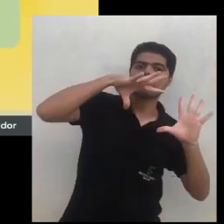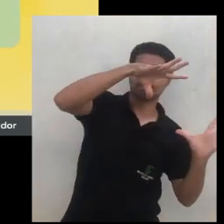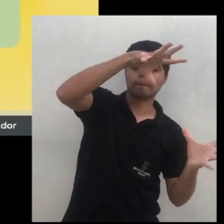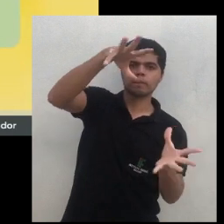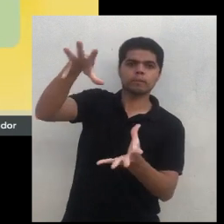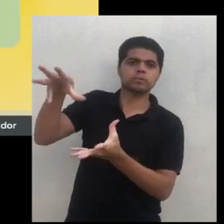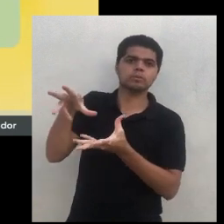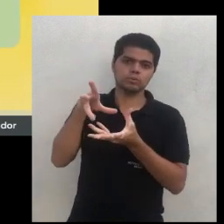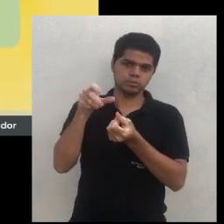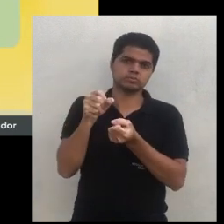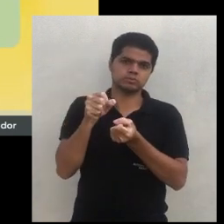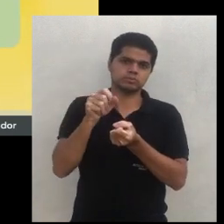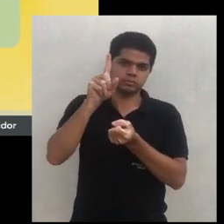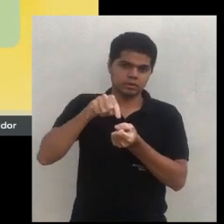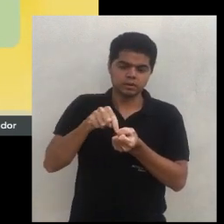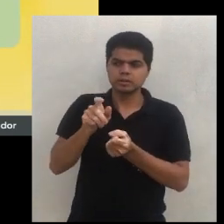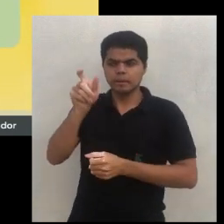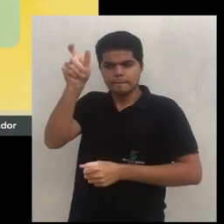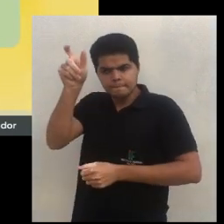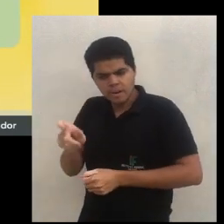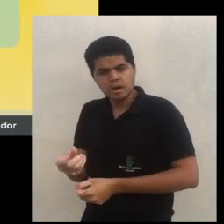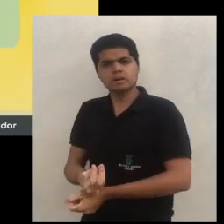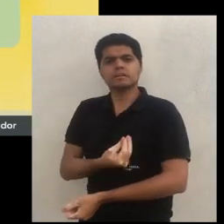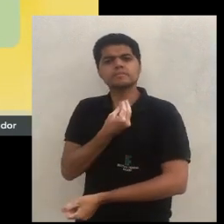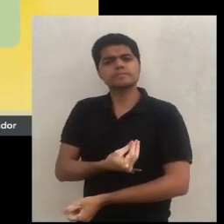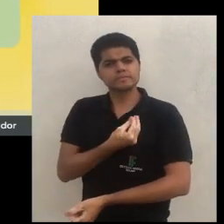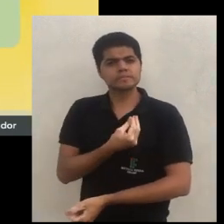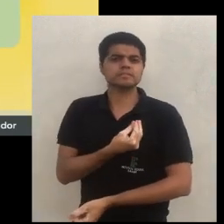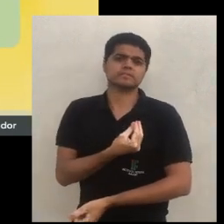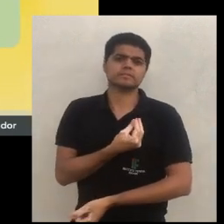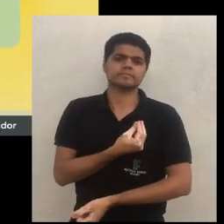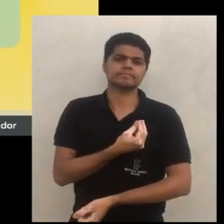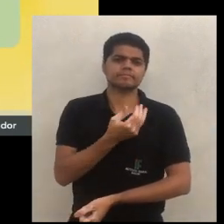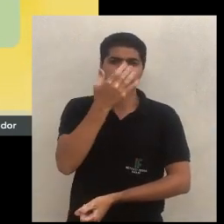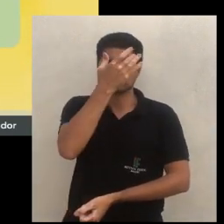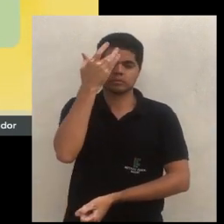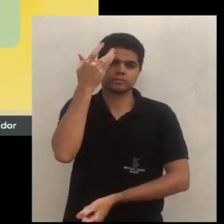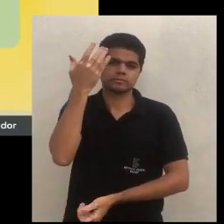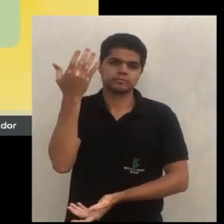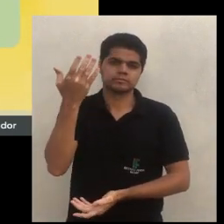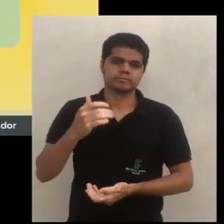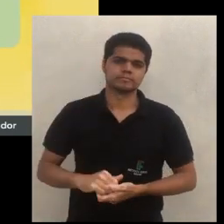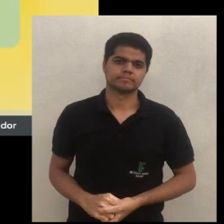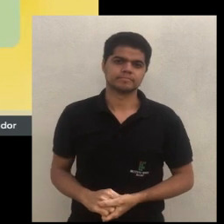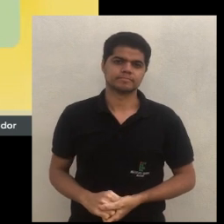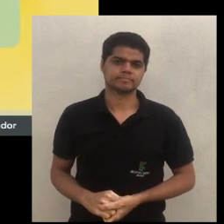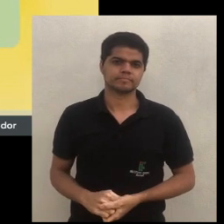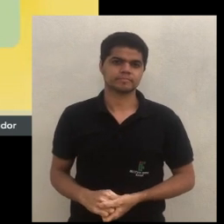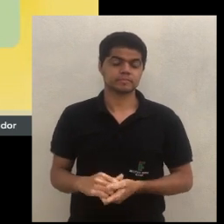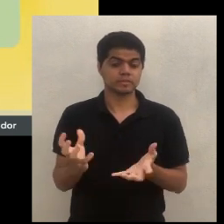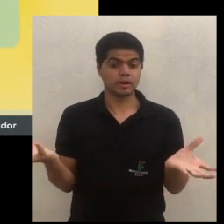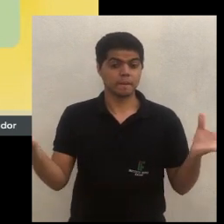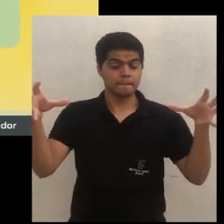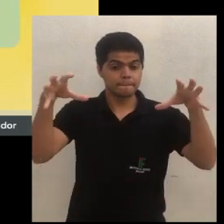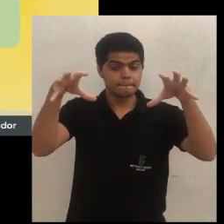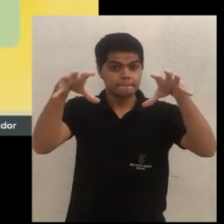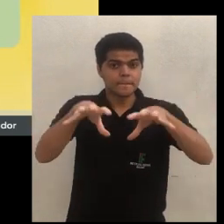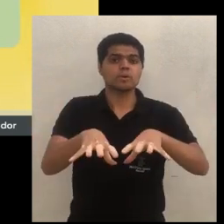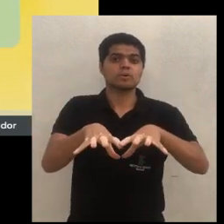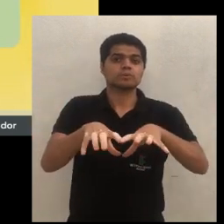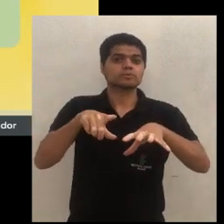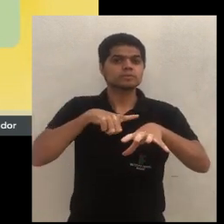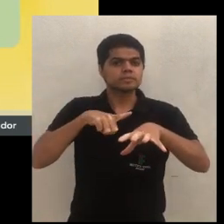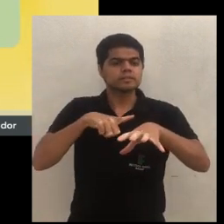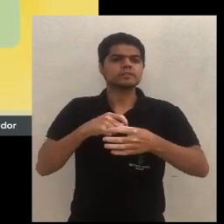paisagem, é o todo. É o homem presente também nesse espaço. Então